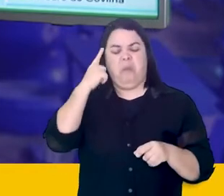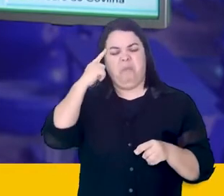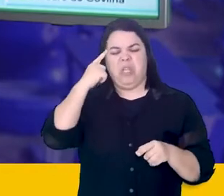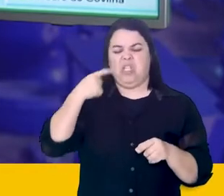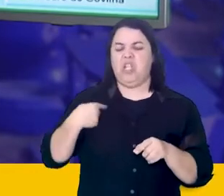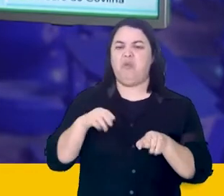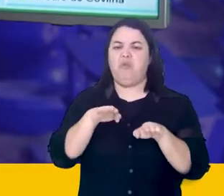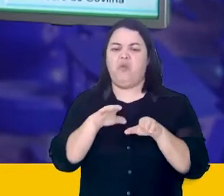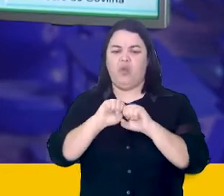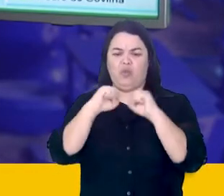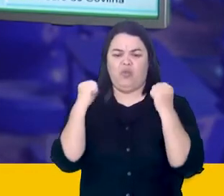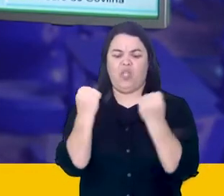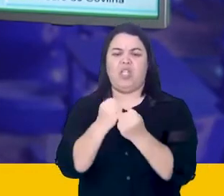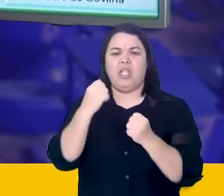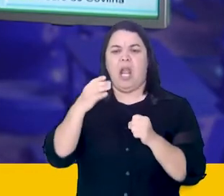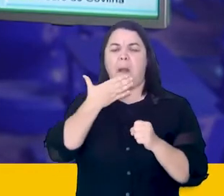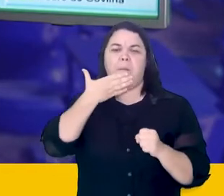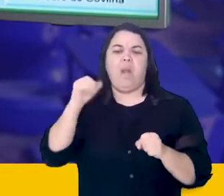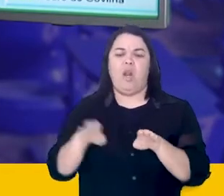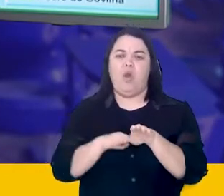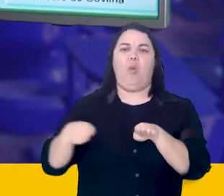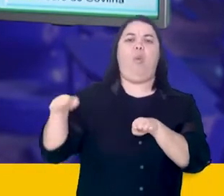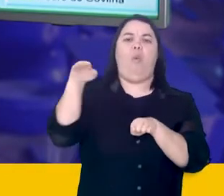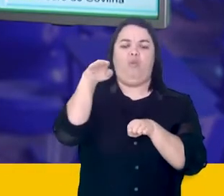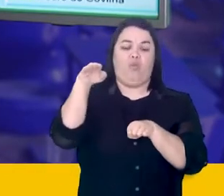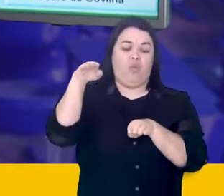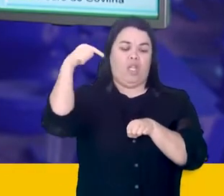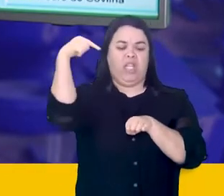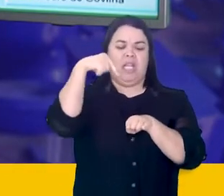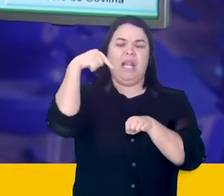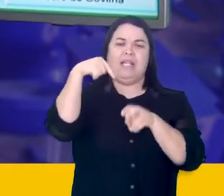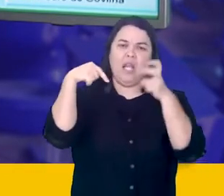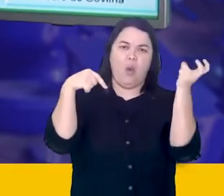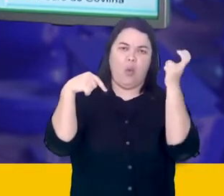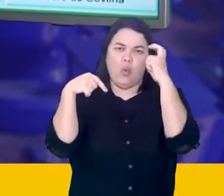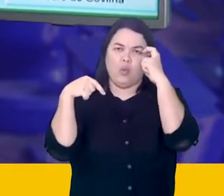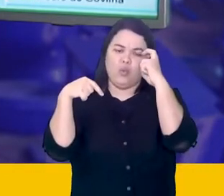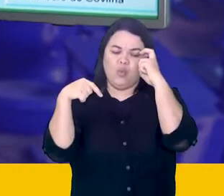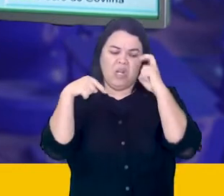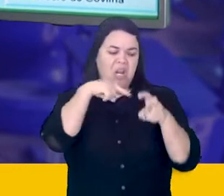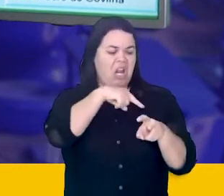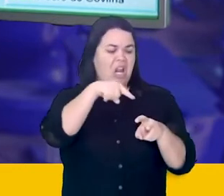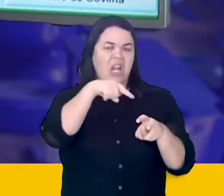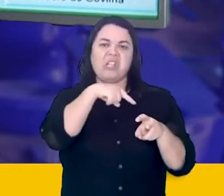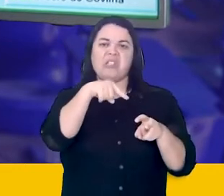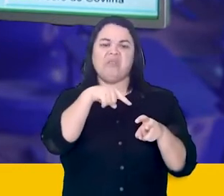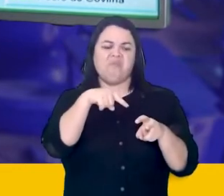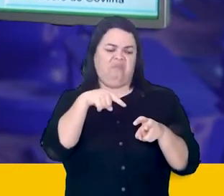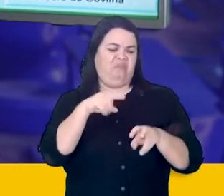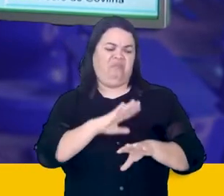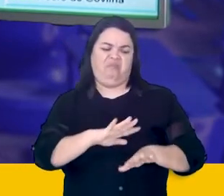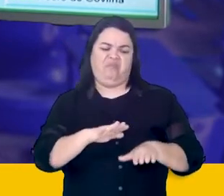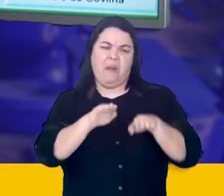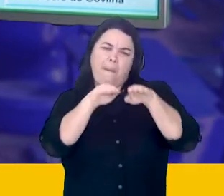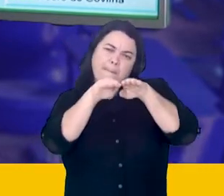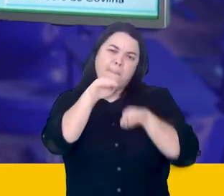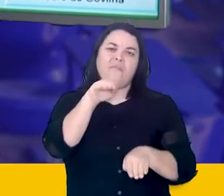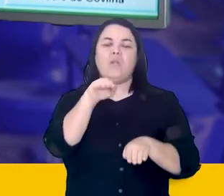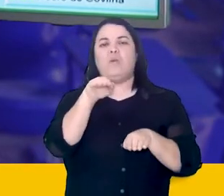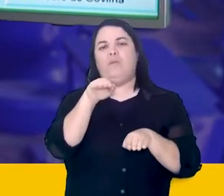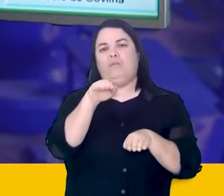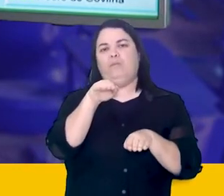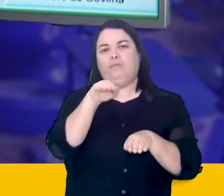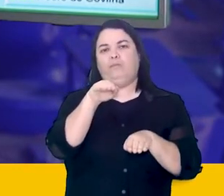Achando que de fato eram melhores e que essas outras culturas que agora se apresentavam ao mundo europeu seriam